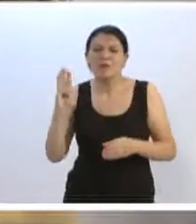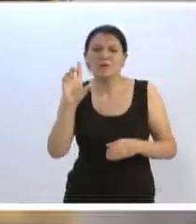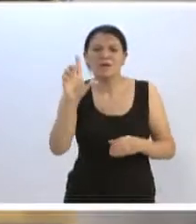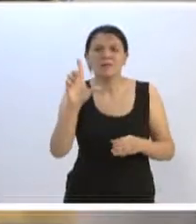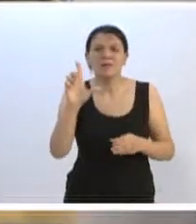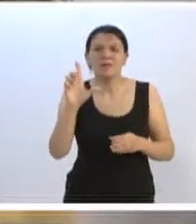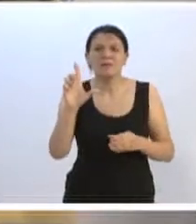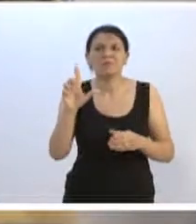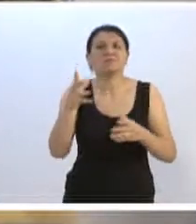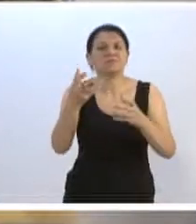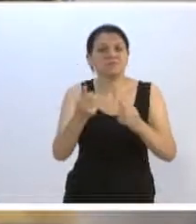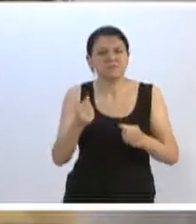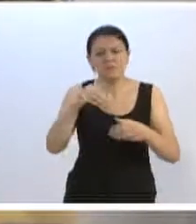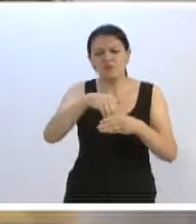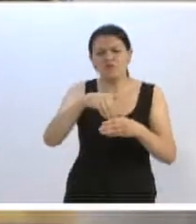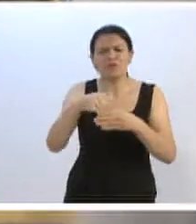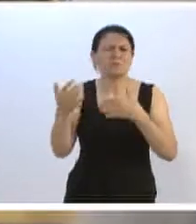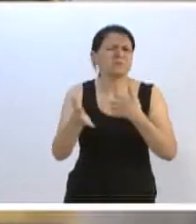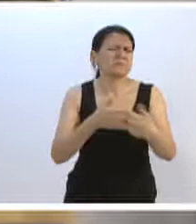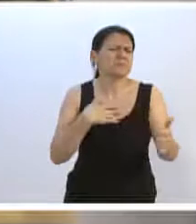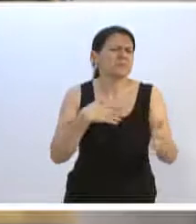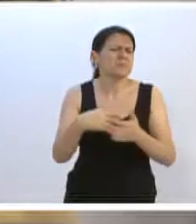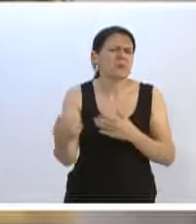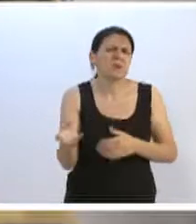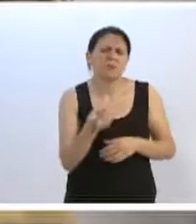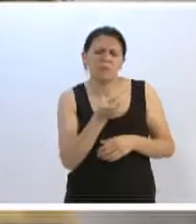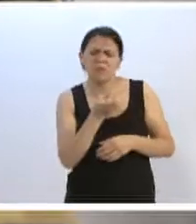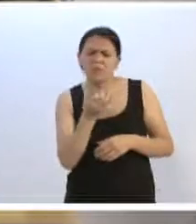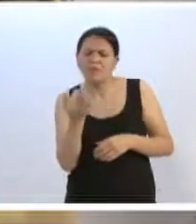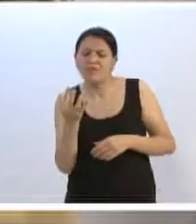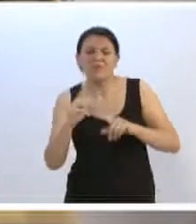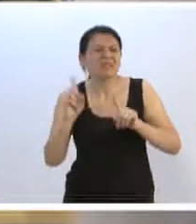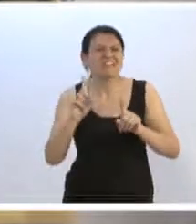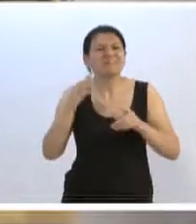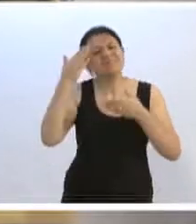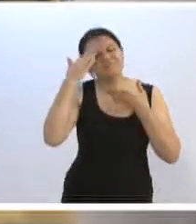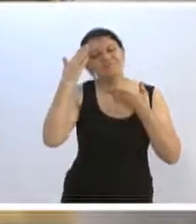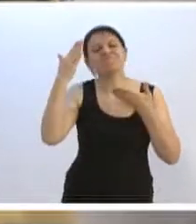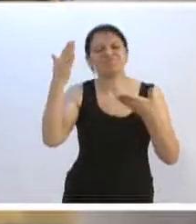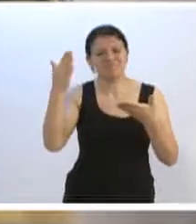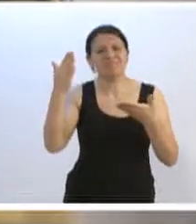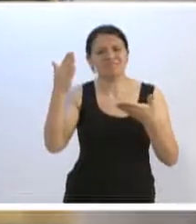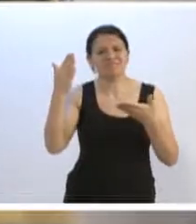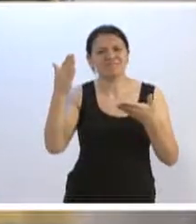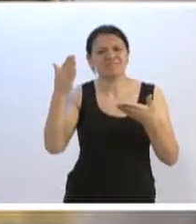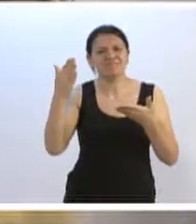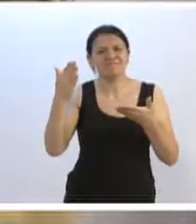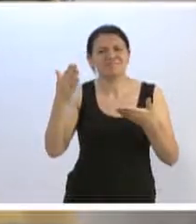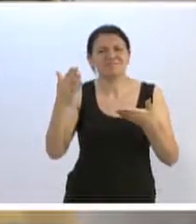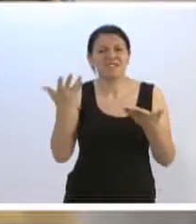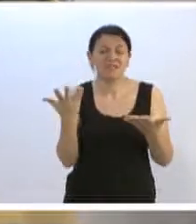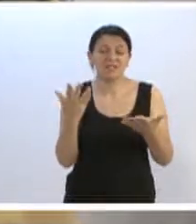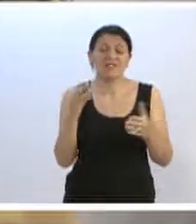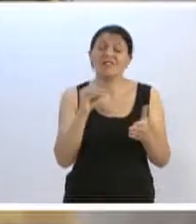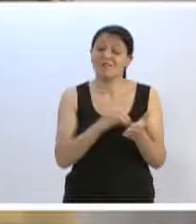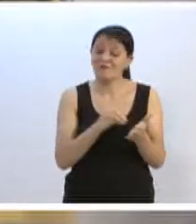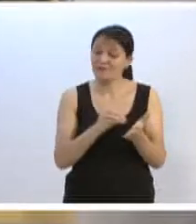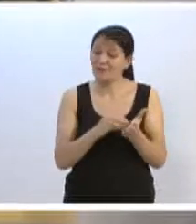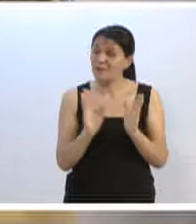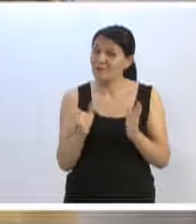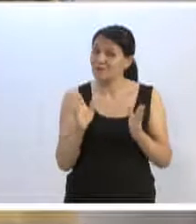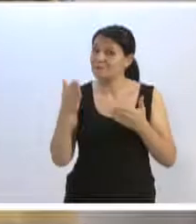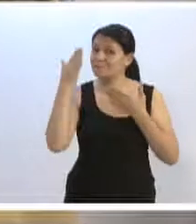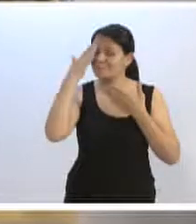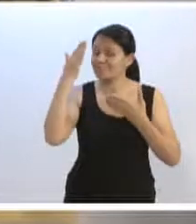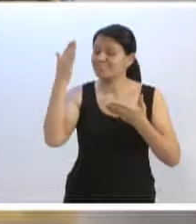nessa eleição, independente da quantidade, é só gratidão. Gratidão a este sentimento que anda tão em falta nos dias atuais,